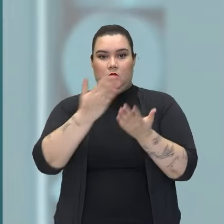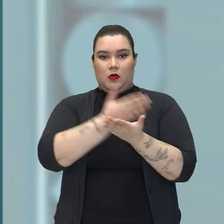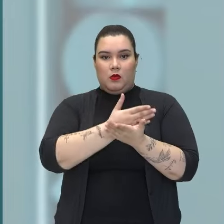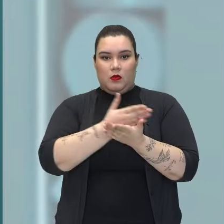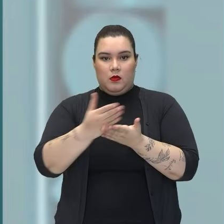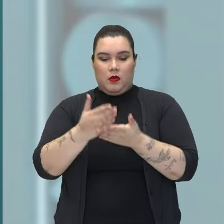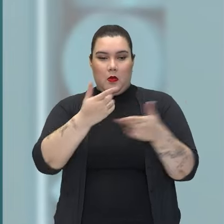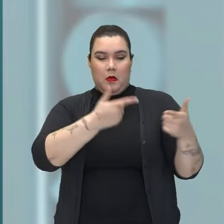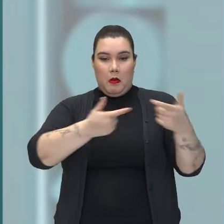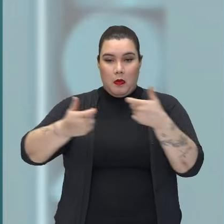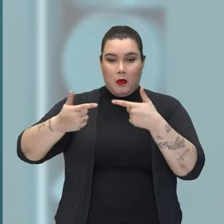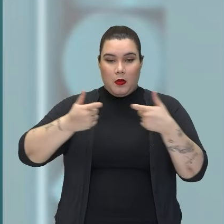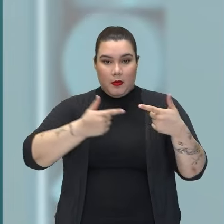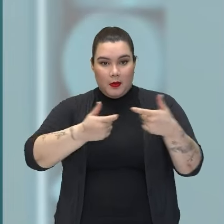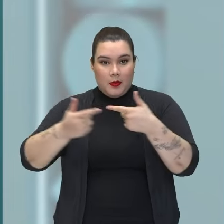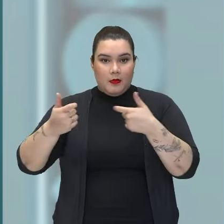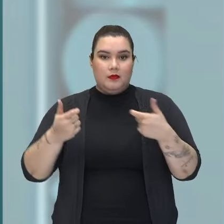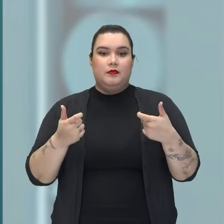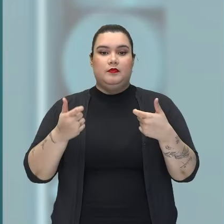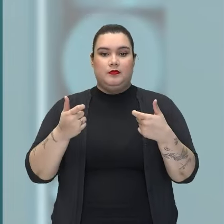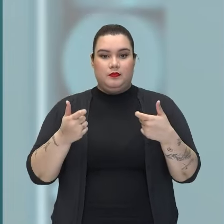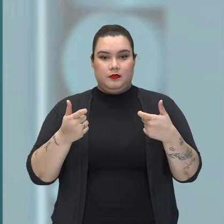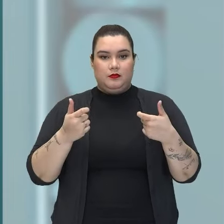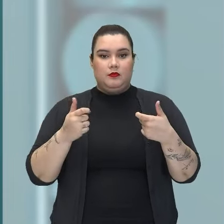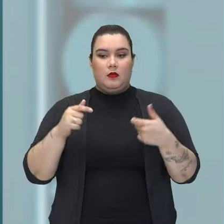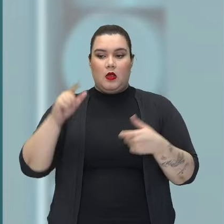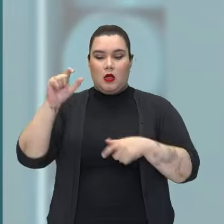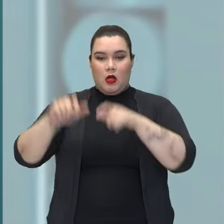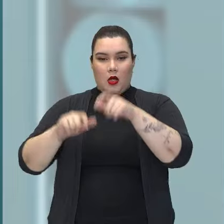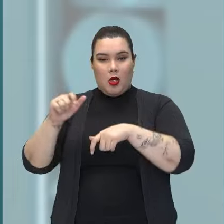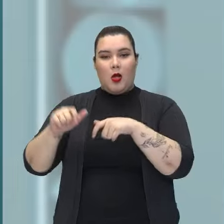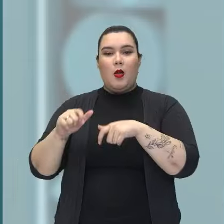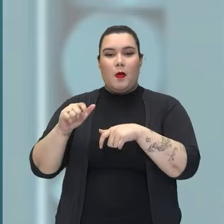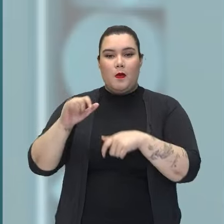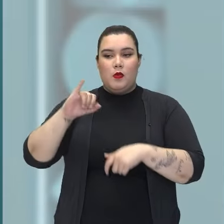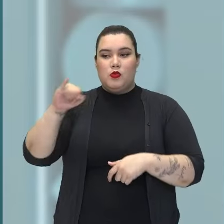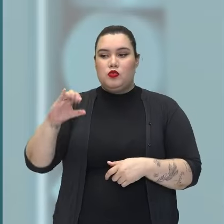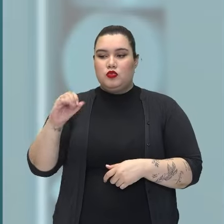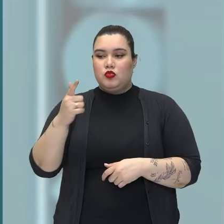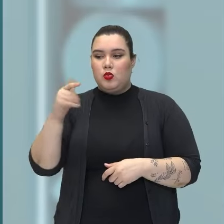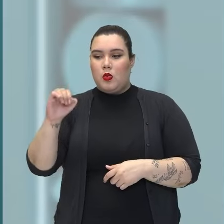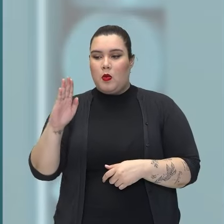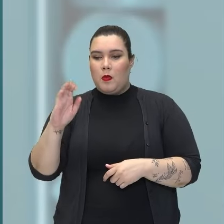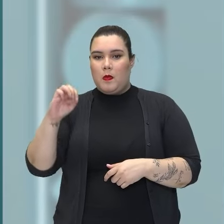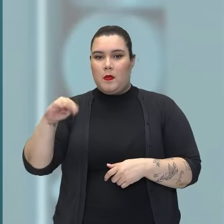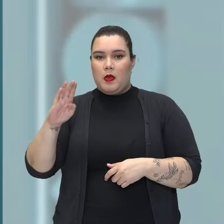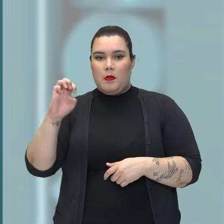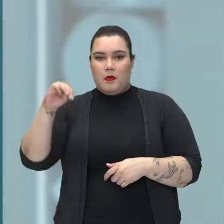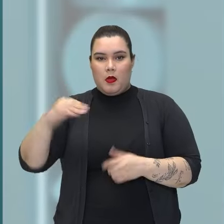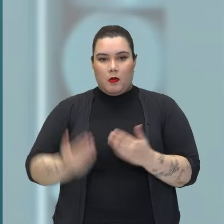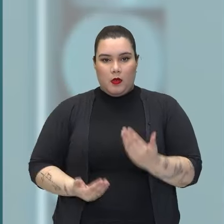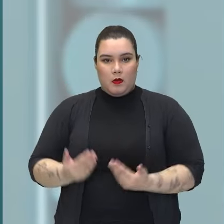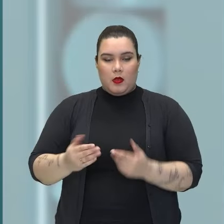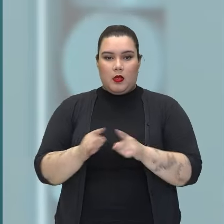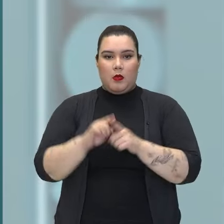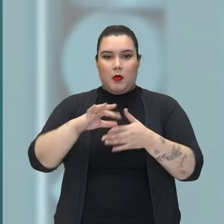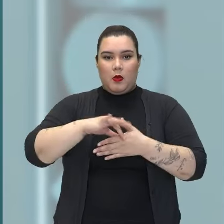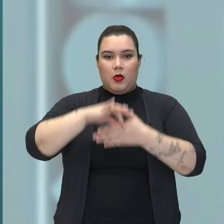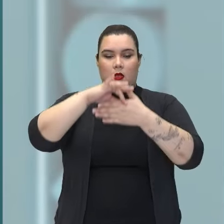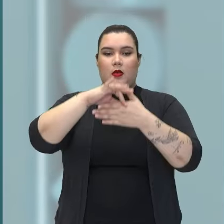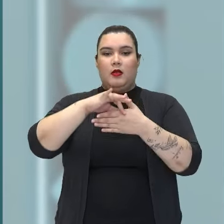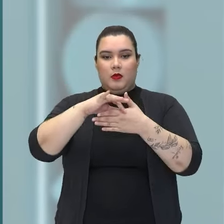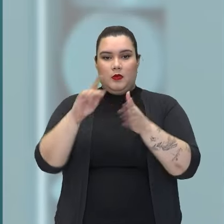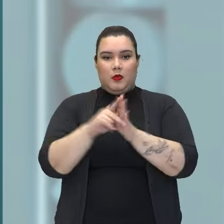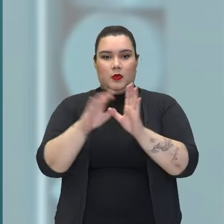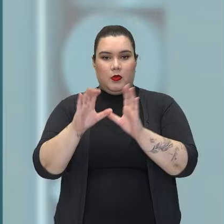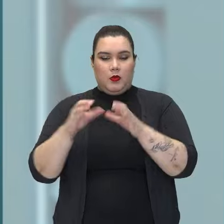grande combate entre ali os jagunços de João Bem Bem, e por fim com o próprio líder do bando. E aí,